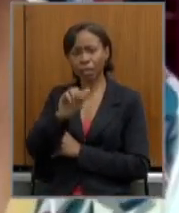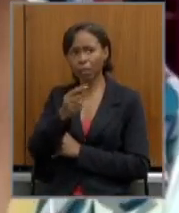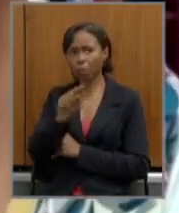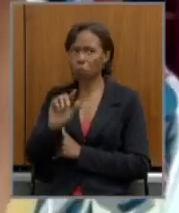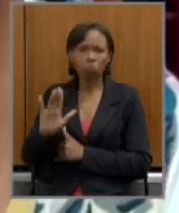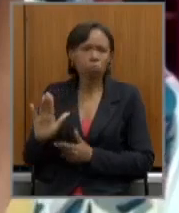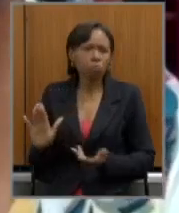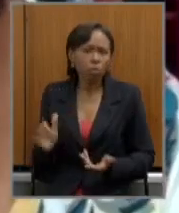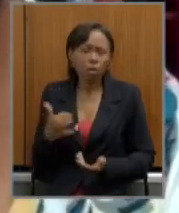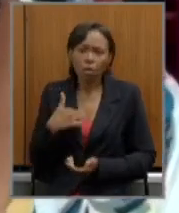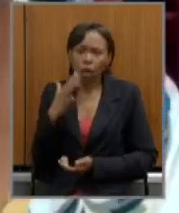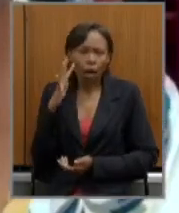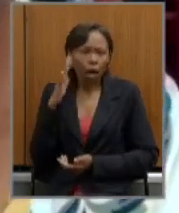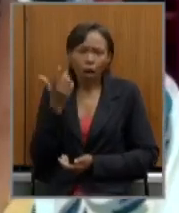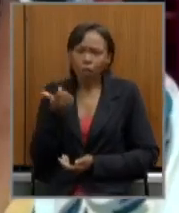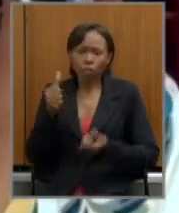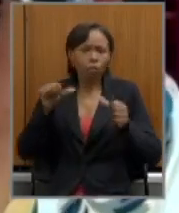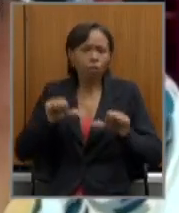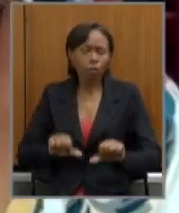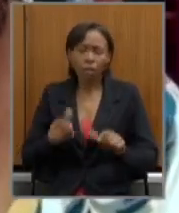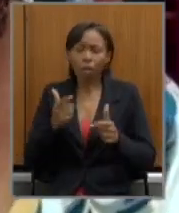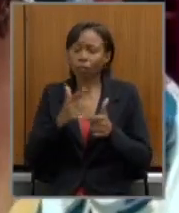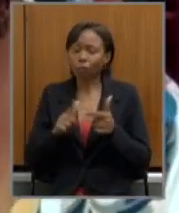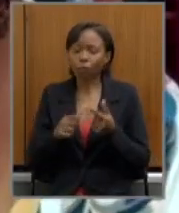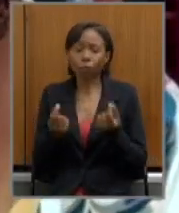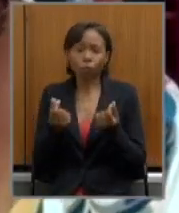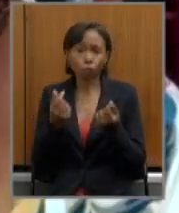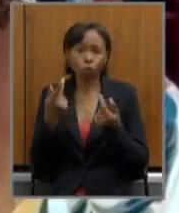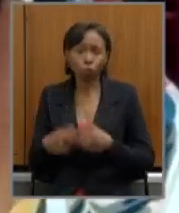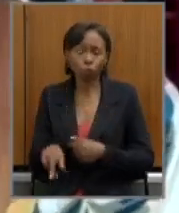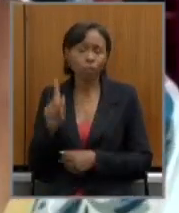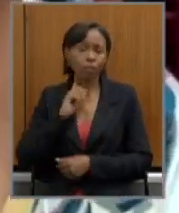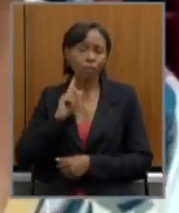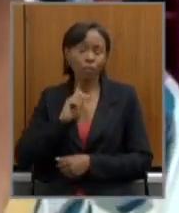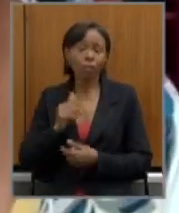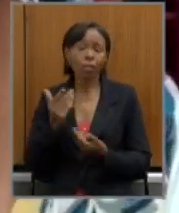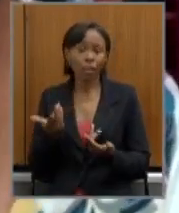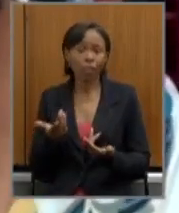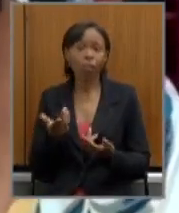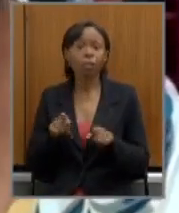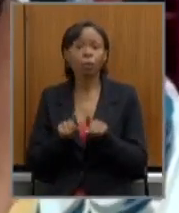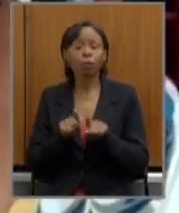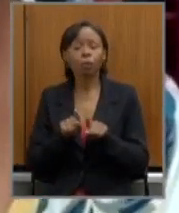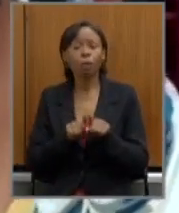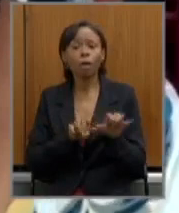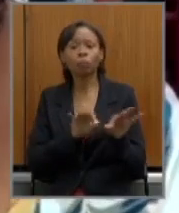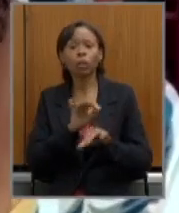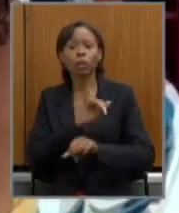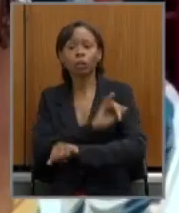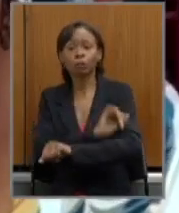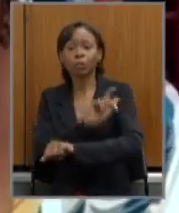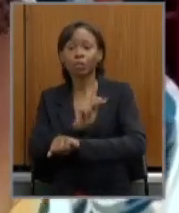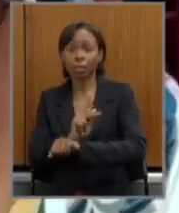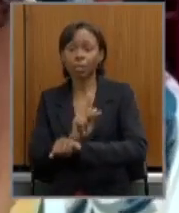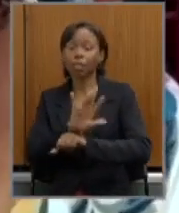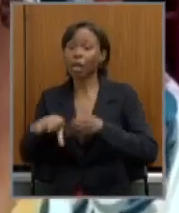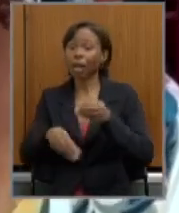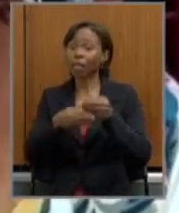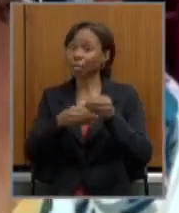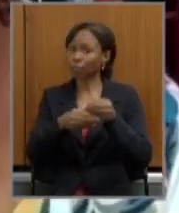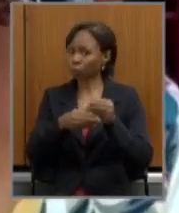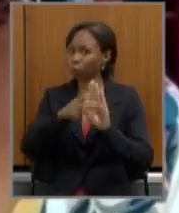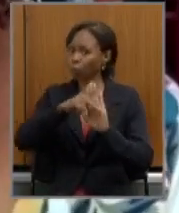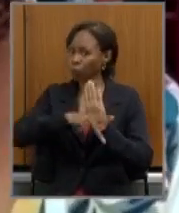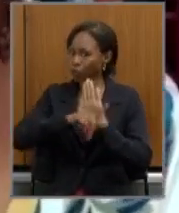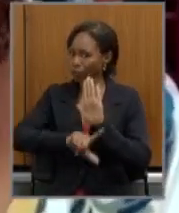demonstra o cálculo atorial feito pelo Ipseng que está anexo no projeto de lei que eu faço aqui a leitura